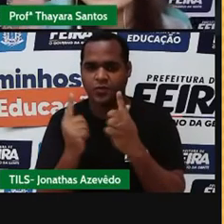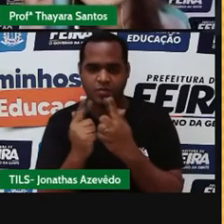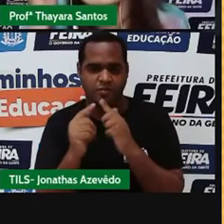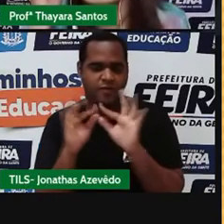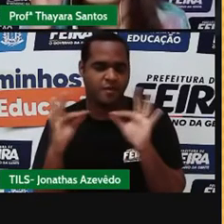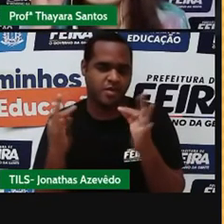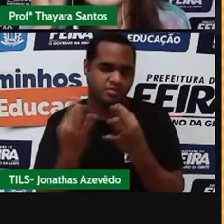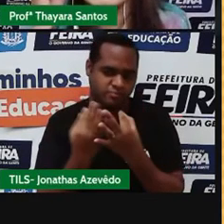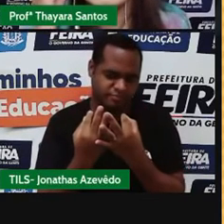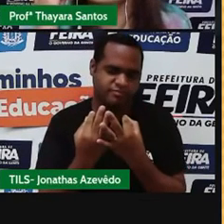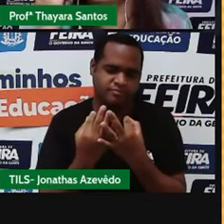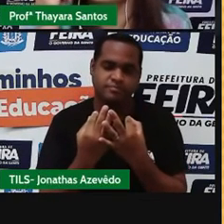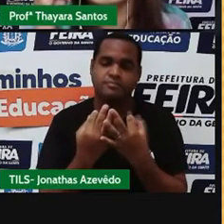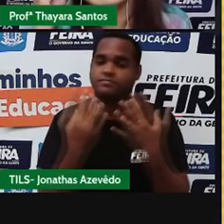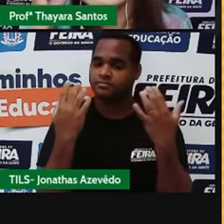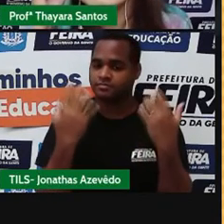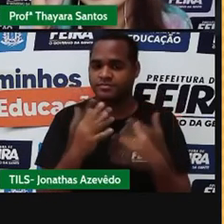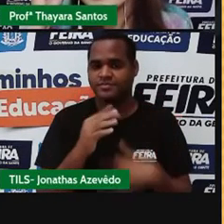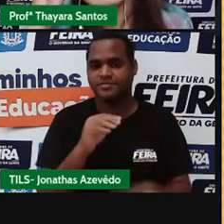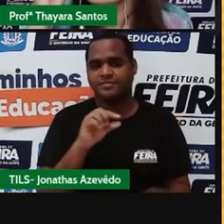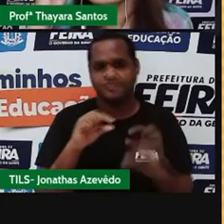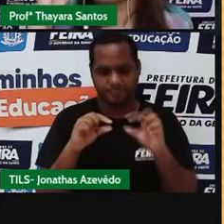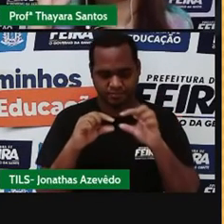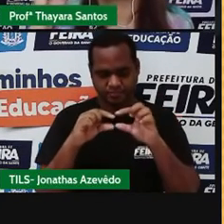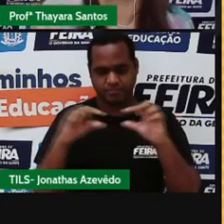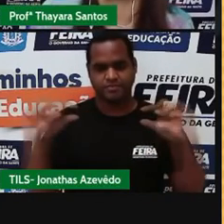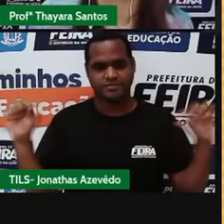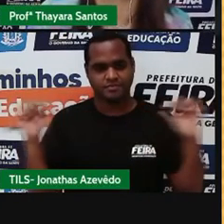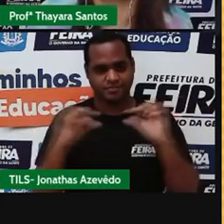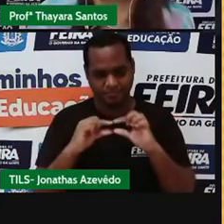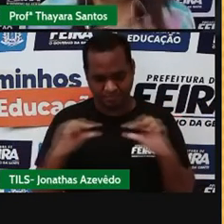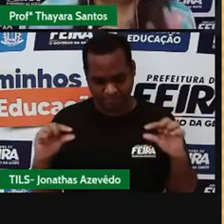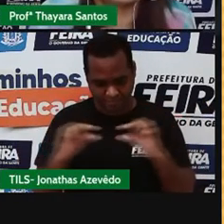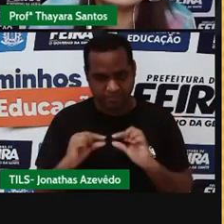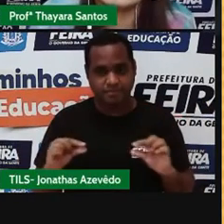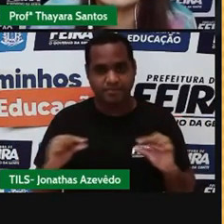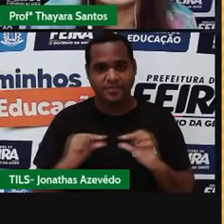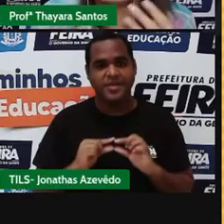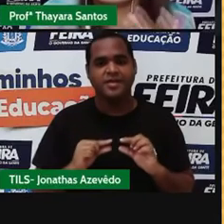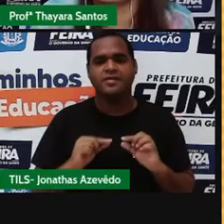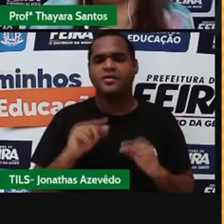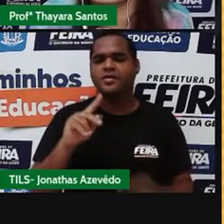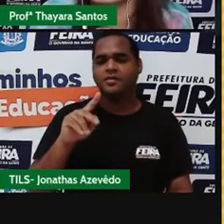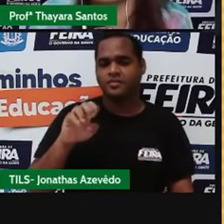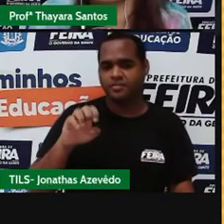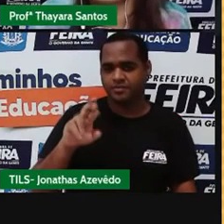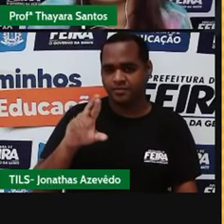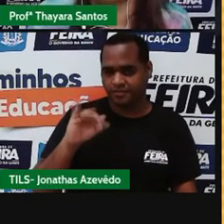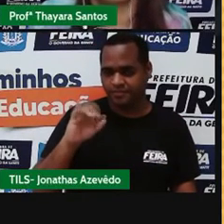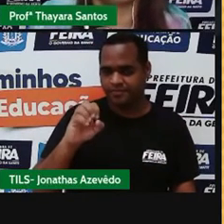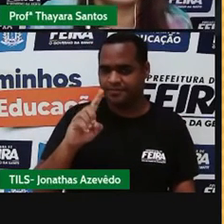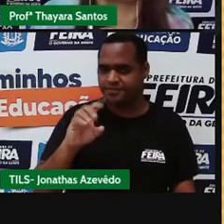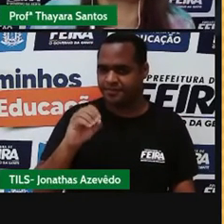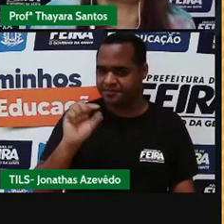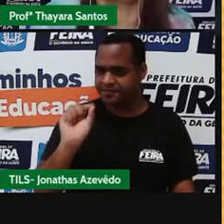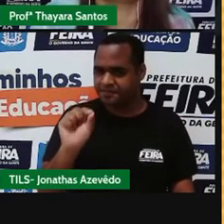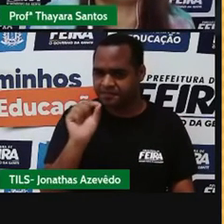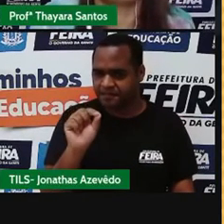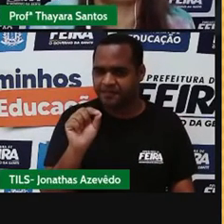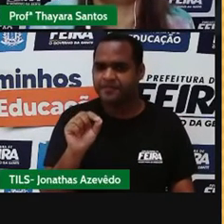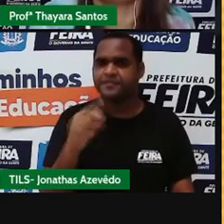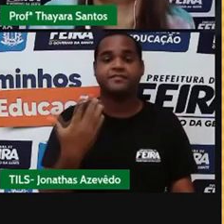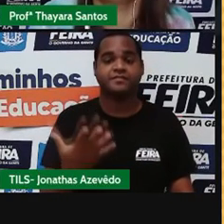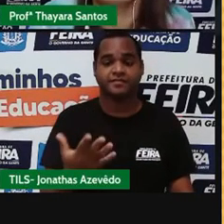famílias e as linhas vão representar os períodos. E o que são esses períodos? Na verdade, os